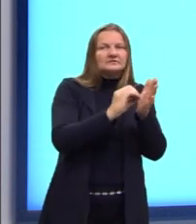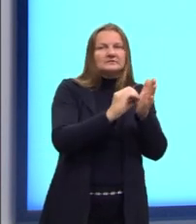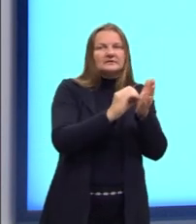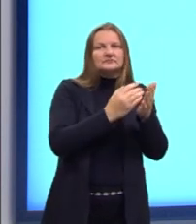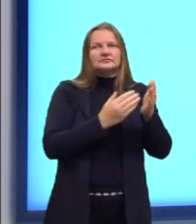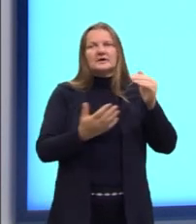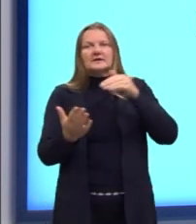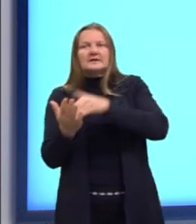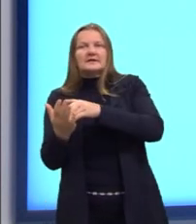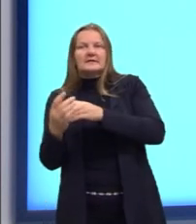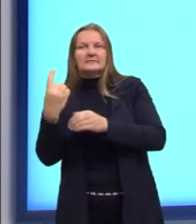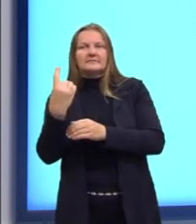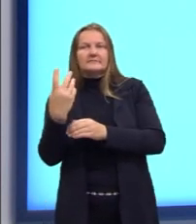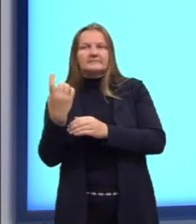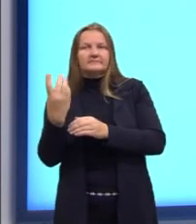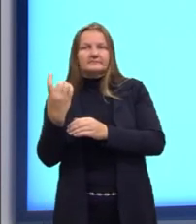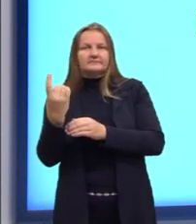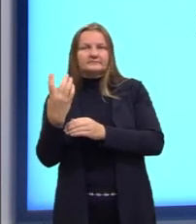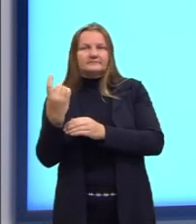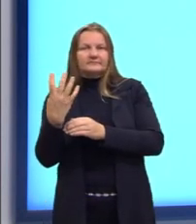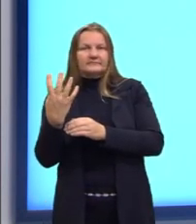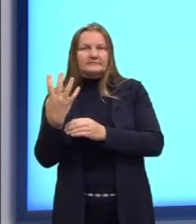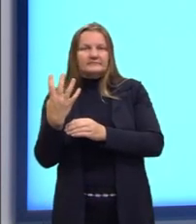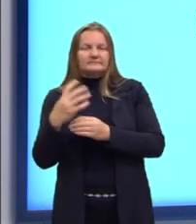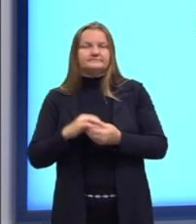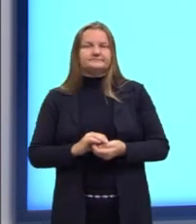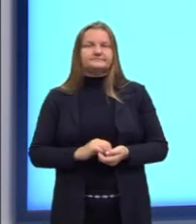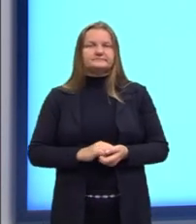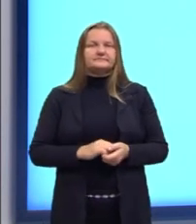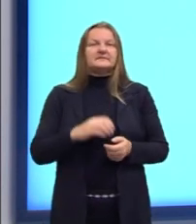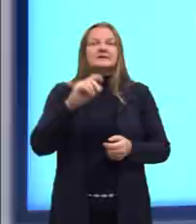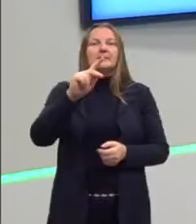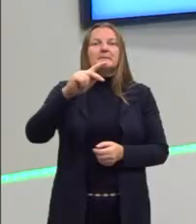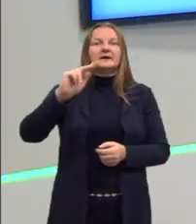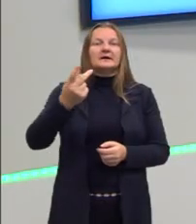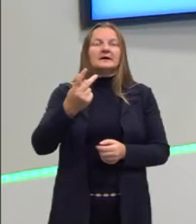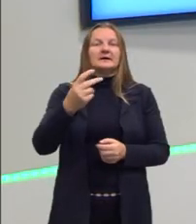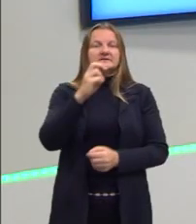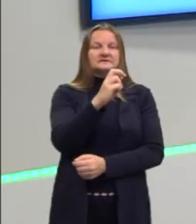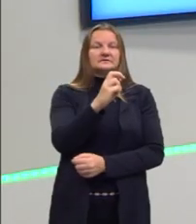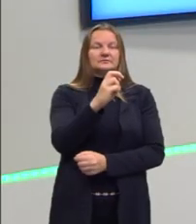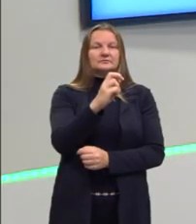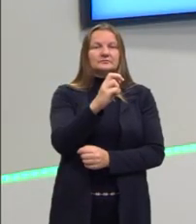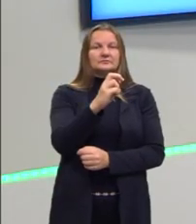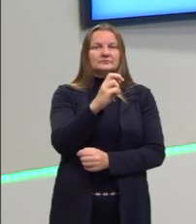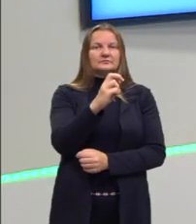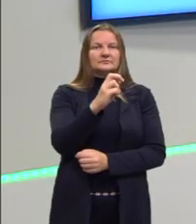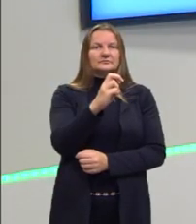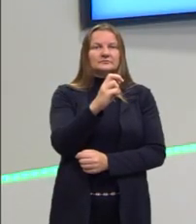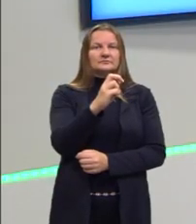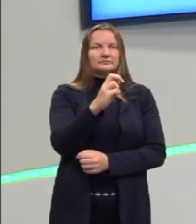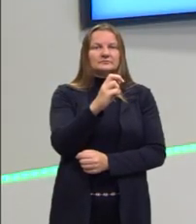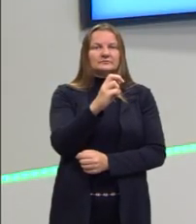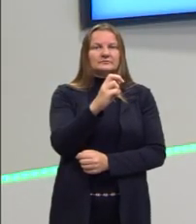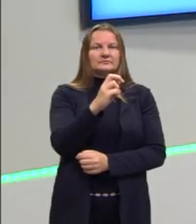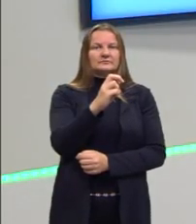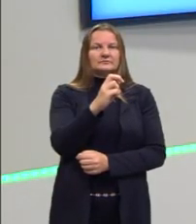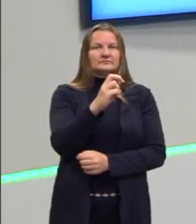Então, esses valores sempre têm que fechar 14. Se eu tiver um pH 5, por exemplo, o meu